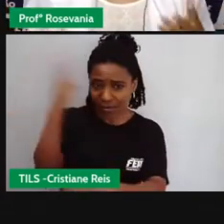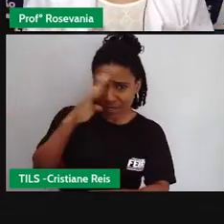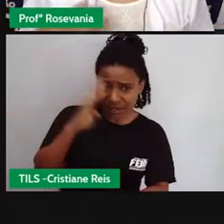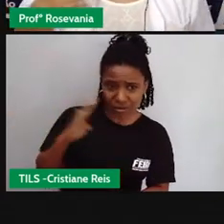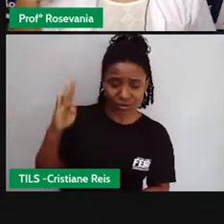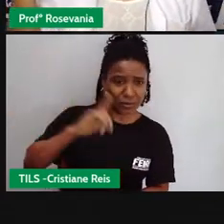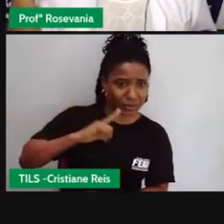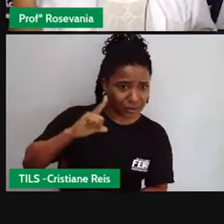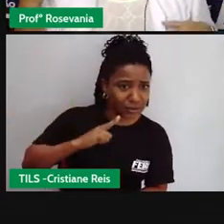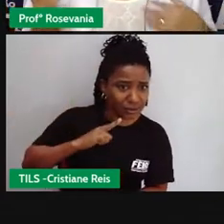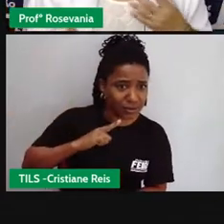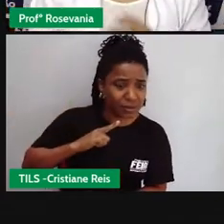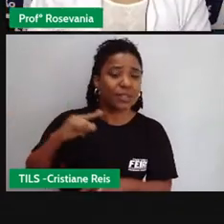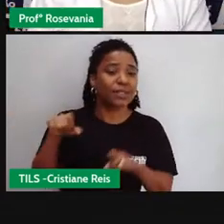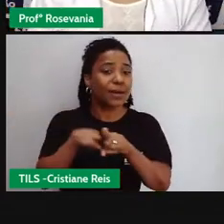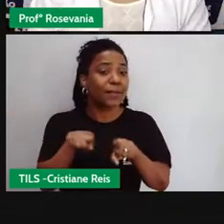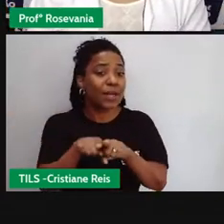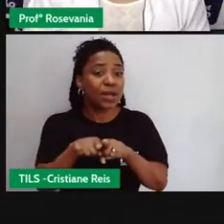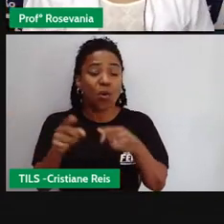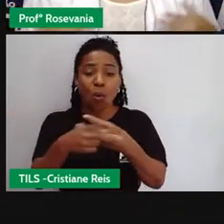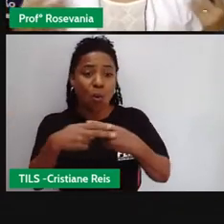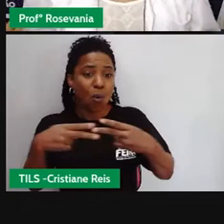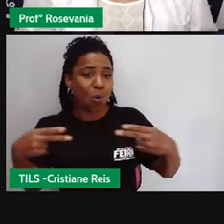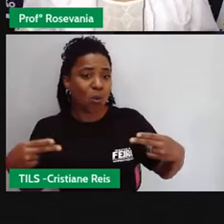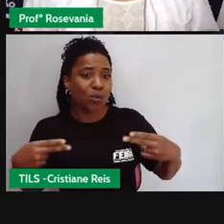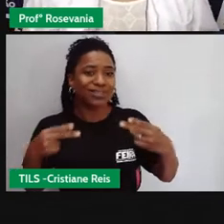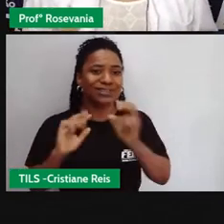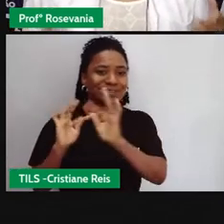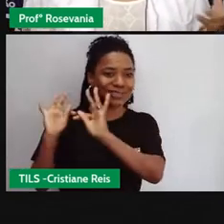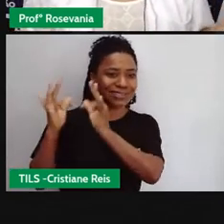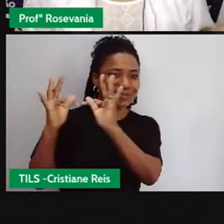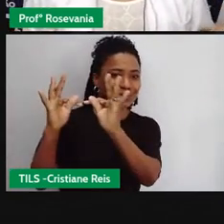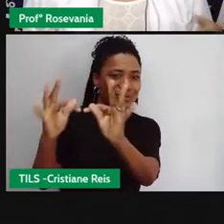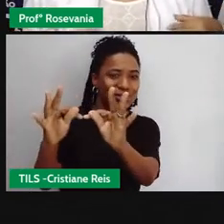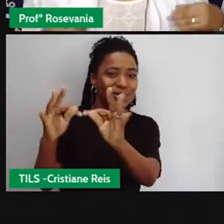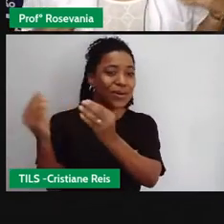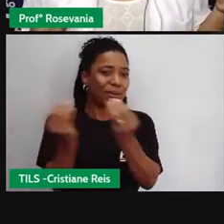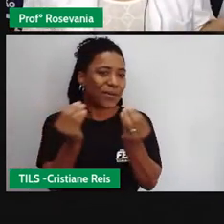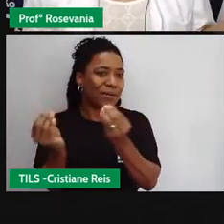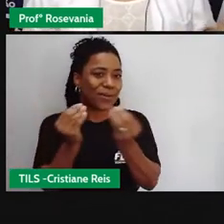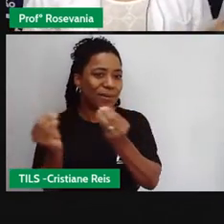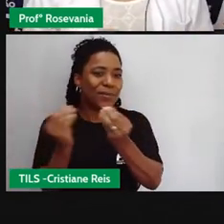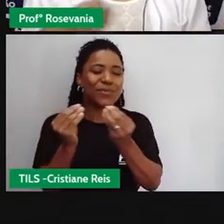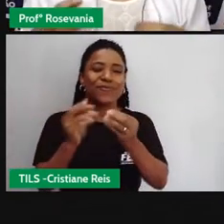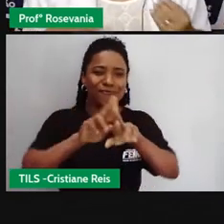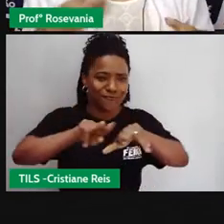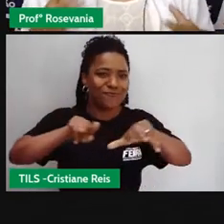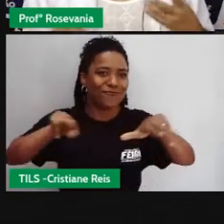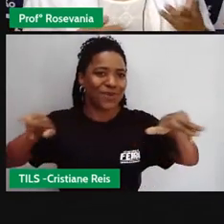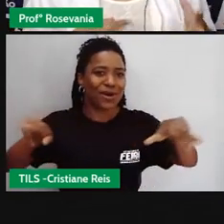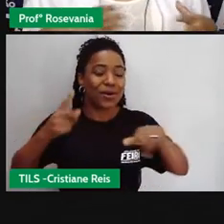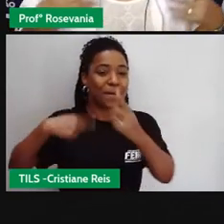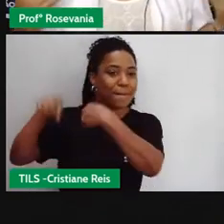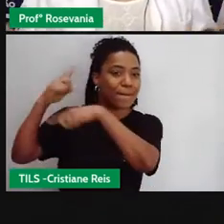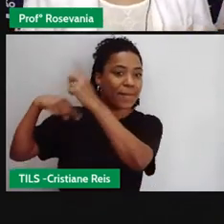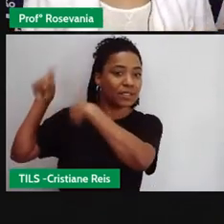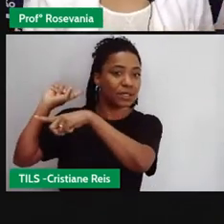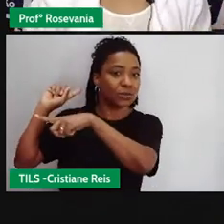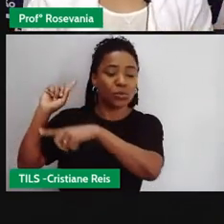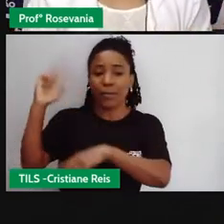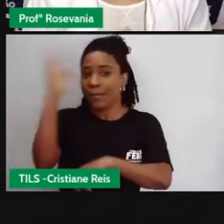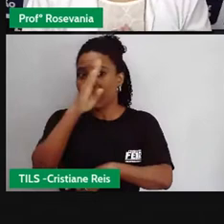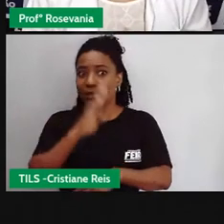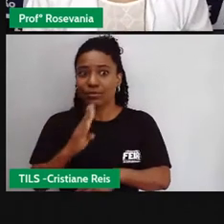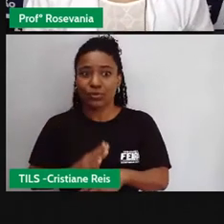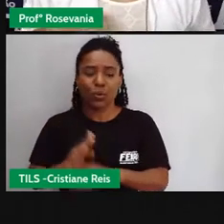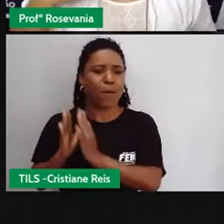aparelhos, nessa forma de se comunicar, como é que é que se deu isso, como é que era no Brasil, desde o período de descobrimento, como é que era que a